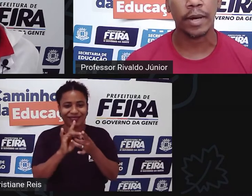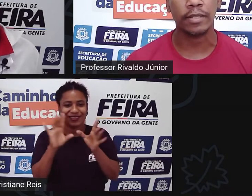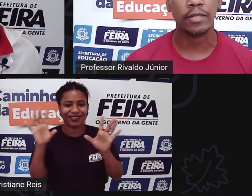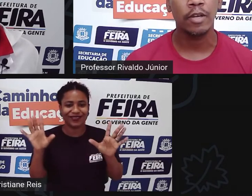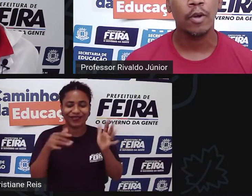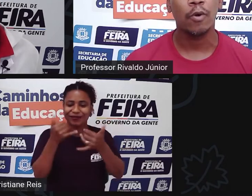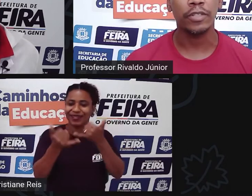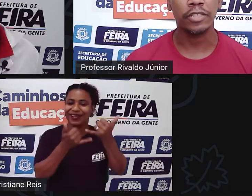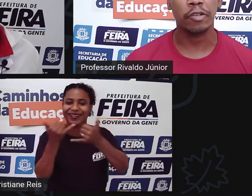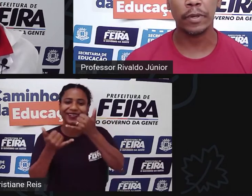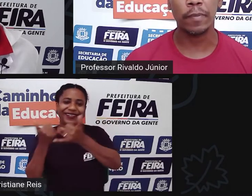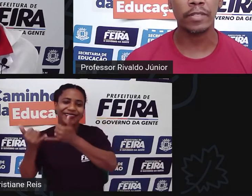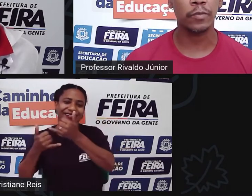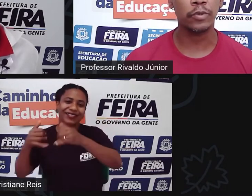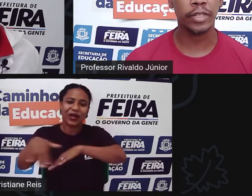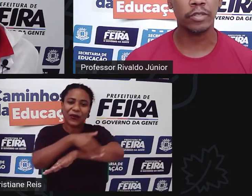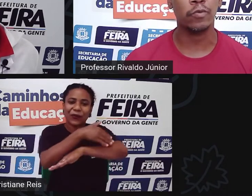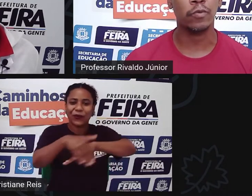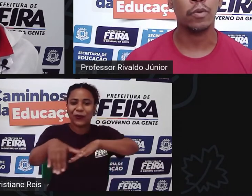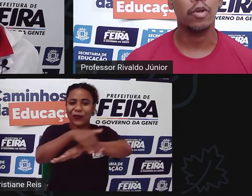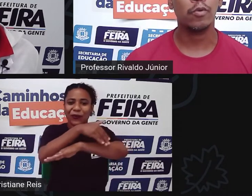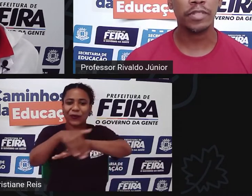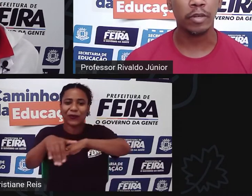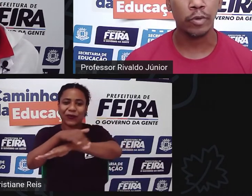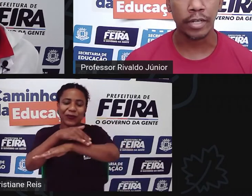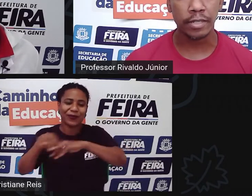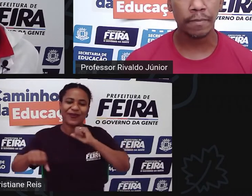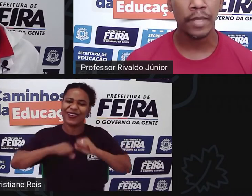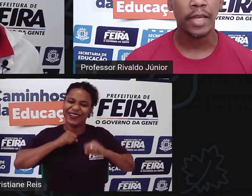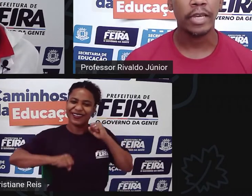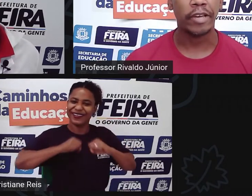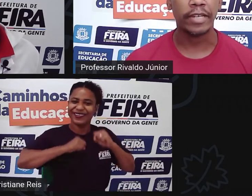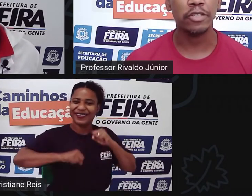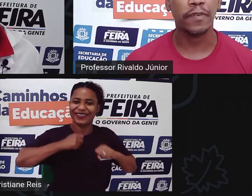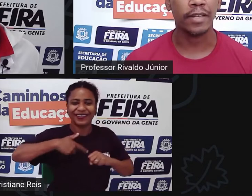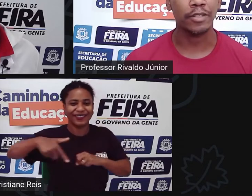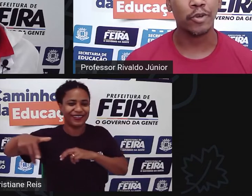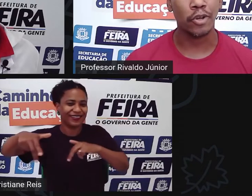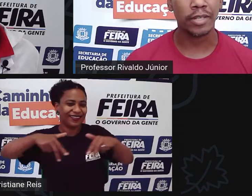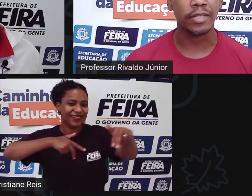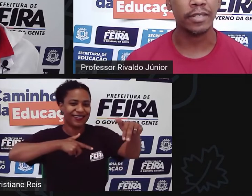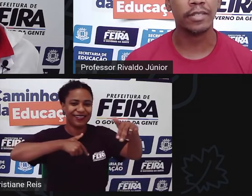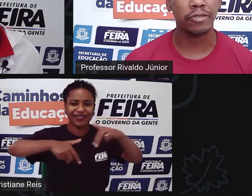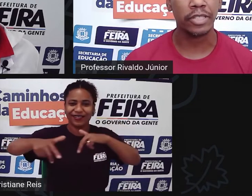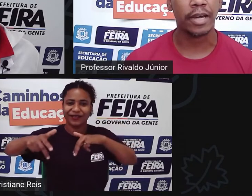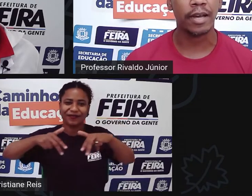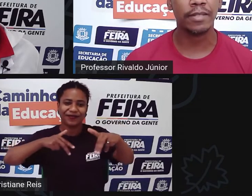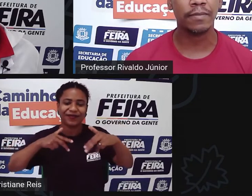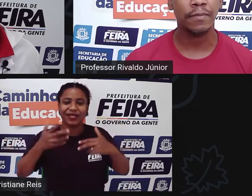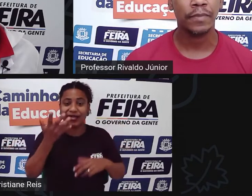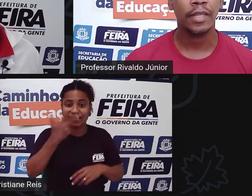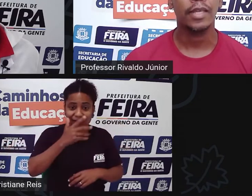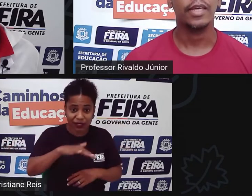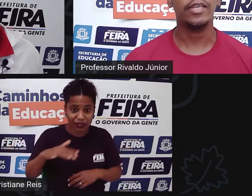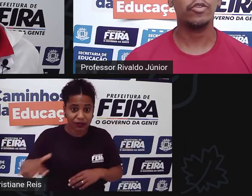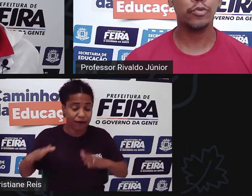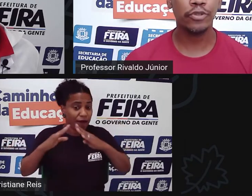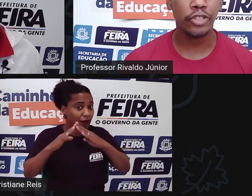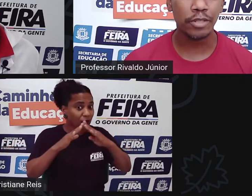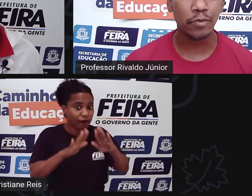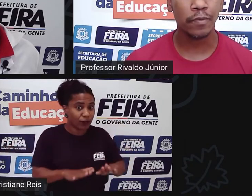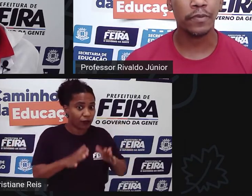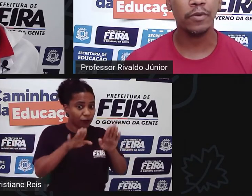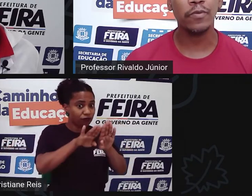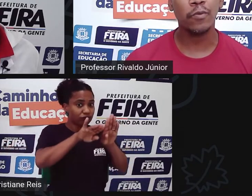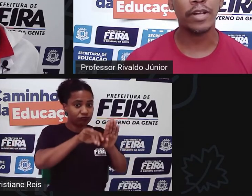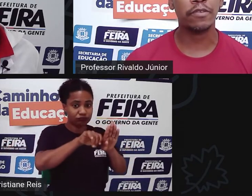despreocupadas. Hoje a tem uma preocupação muito grande com segurança e o a gente faz? A gente coloca as crianças dentro de casa e junto